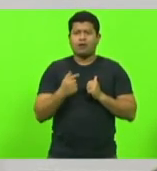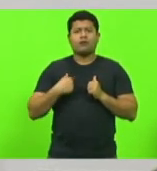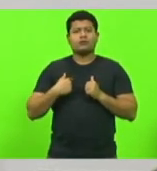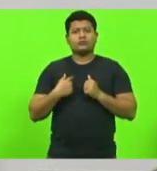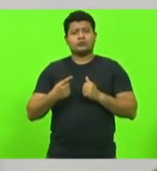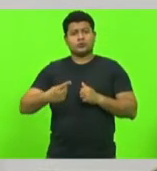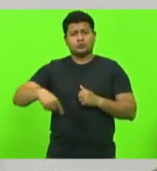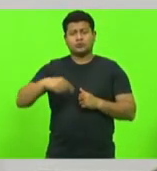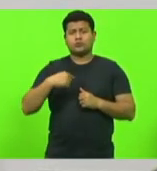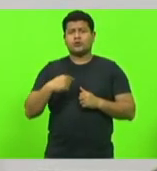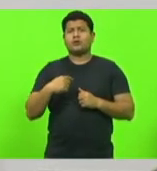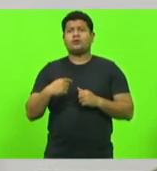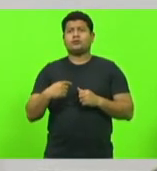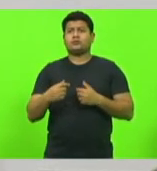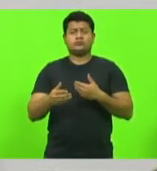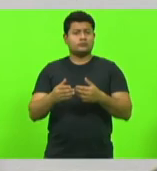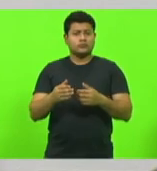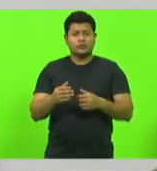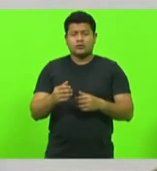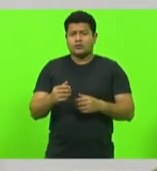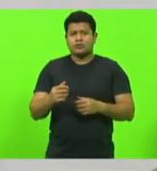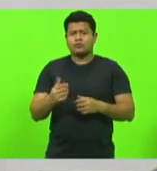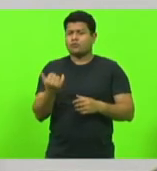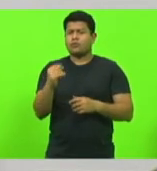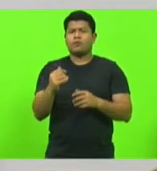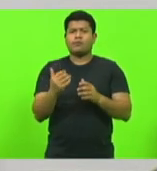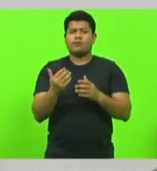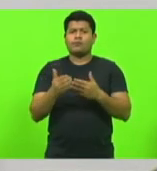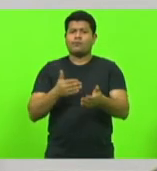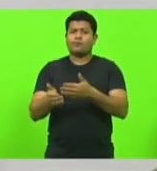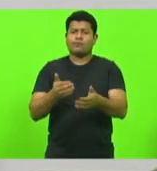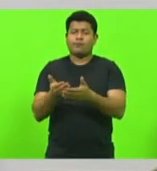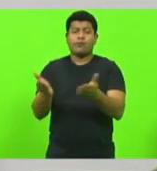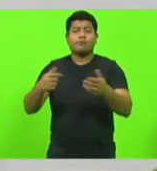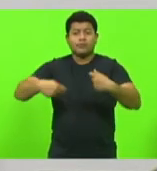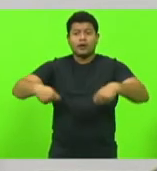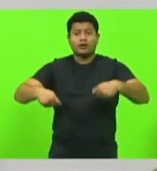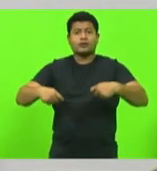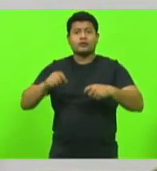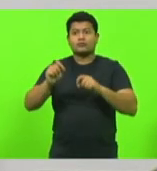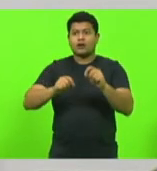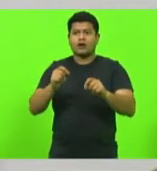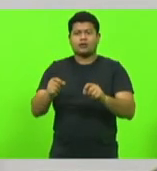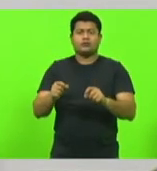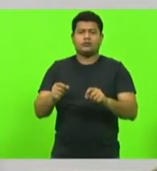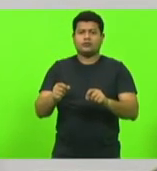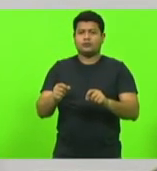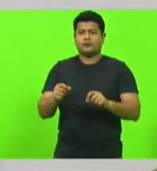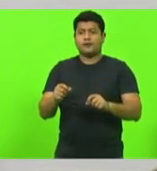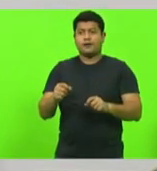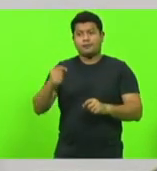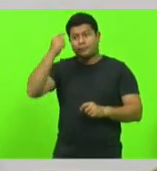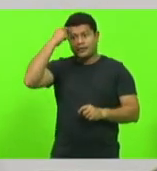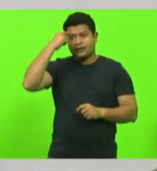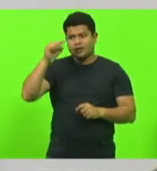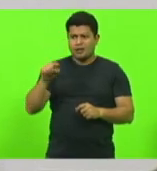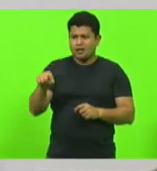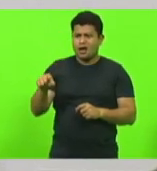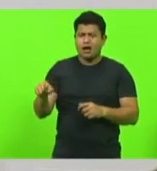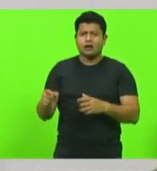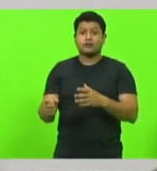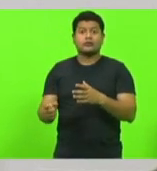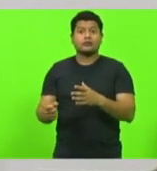em nenhum momento, a despeito das nossas posições, criar hipóteses